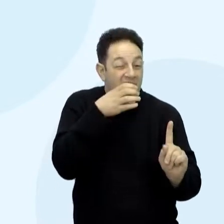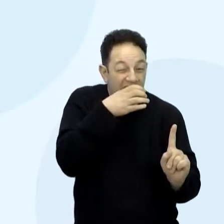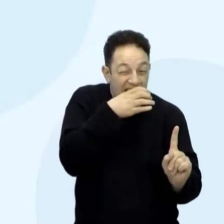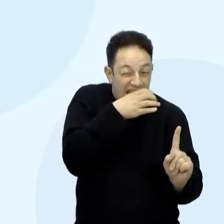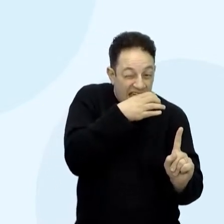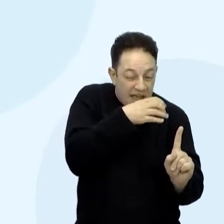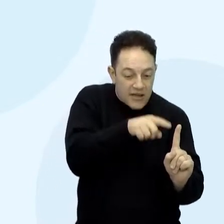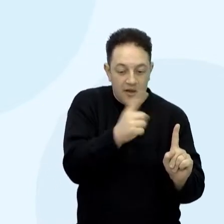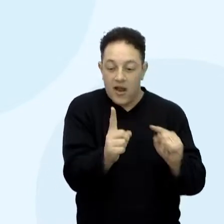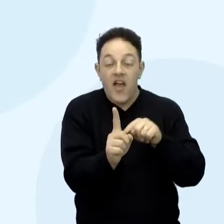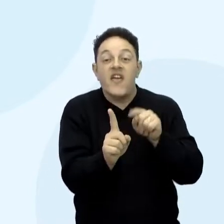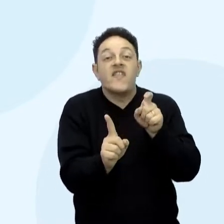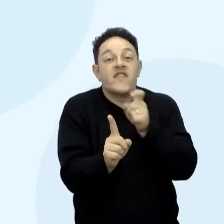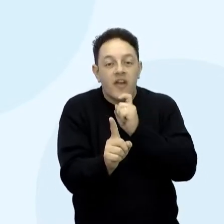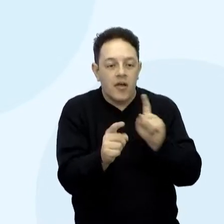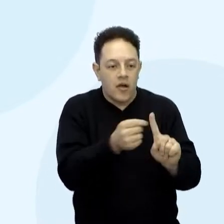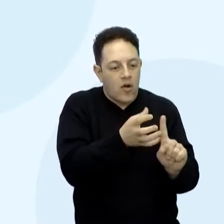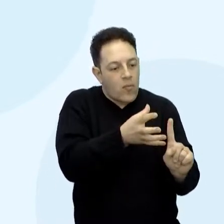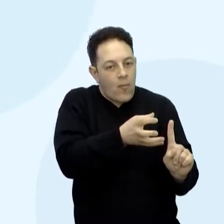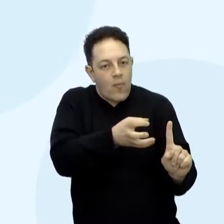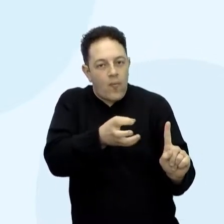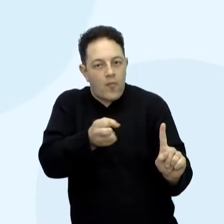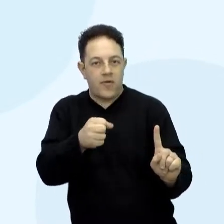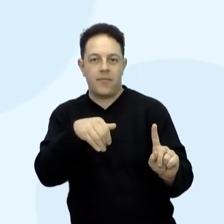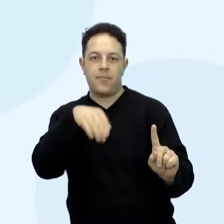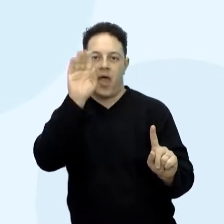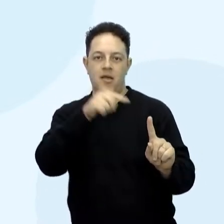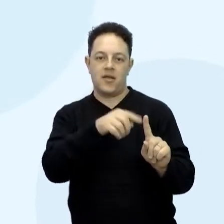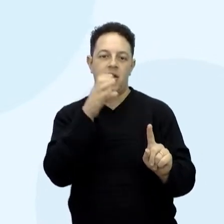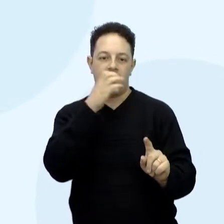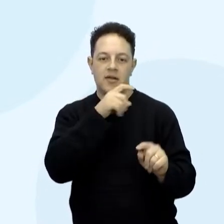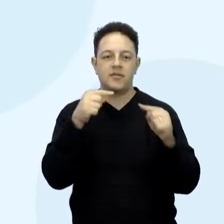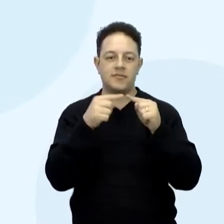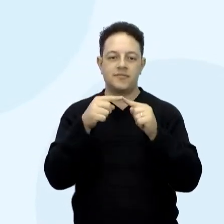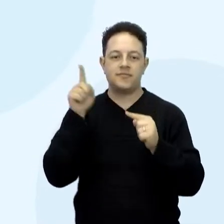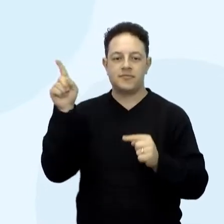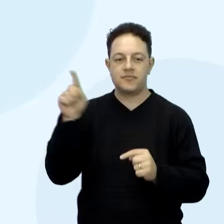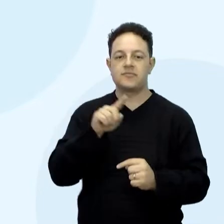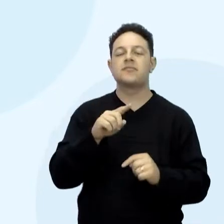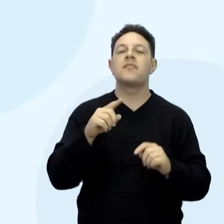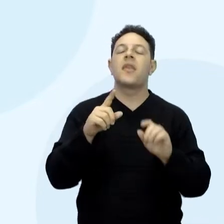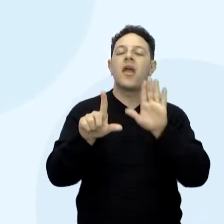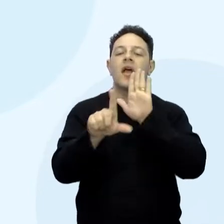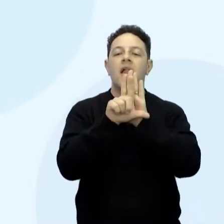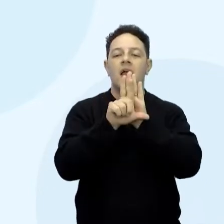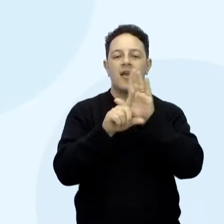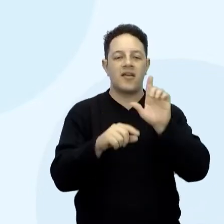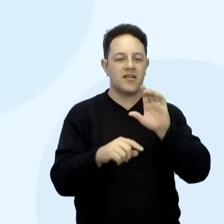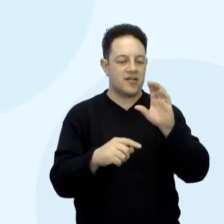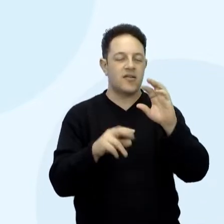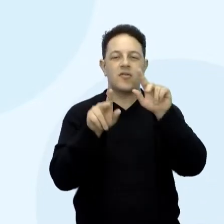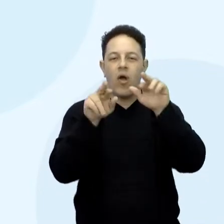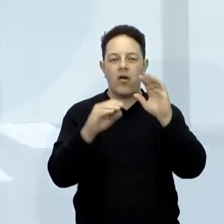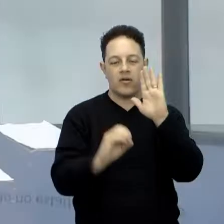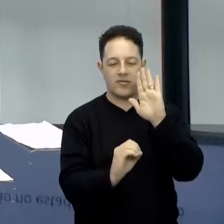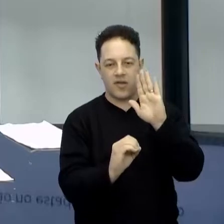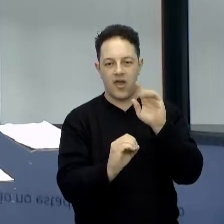para o mais frio. Essa é a primeira propriedade que a gente chama de lei zero da termodinâmica. Colocando dois corpos com